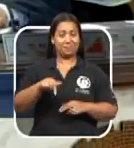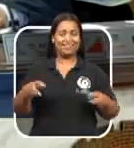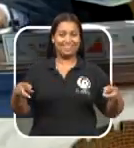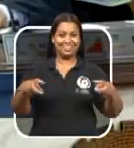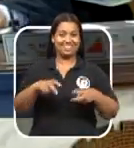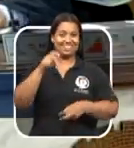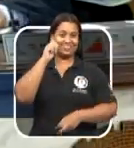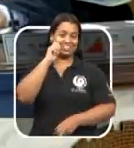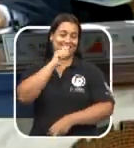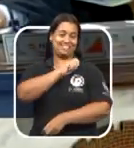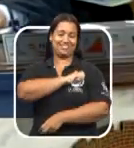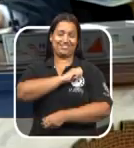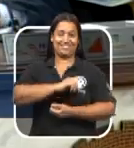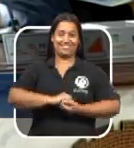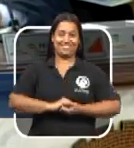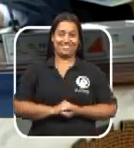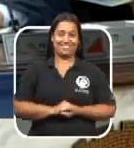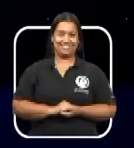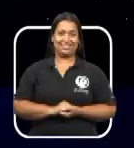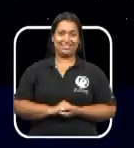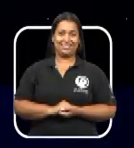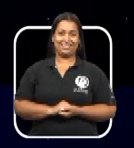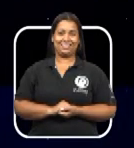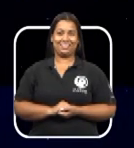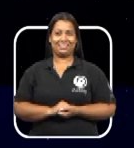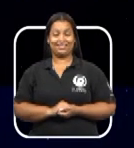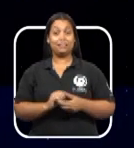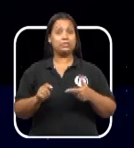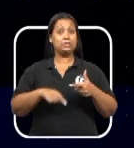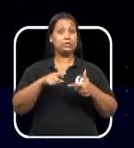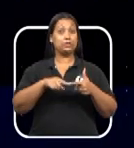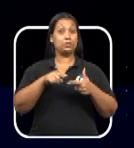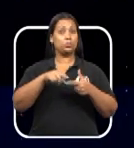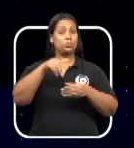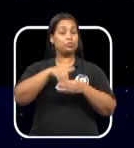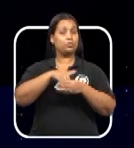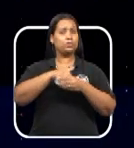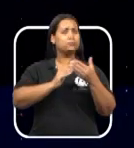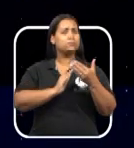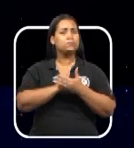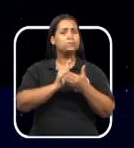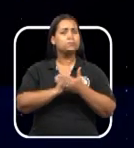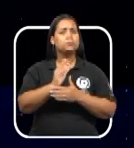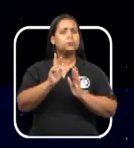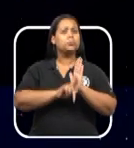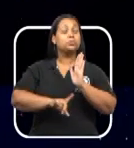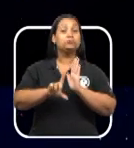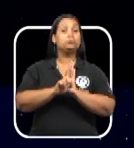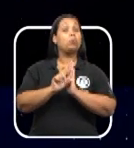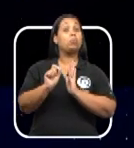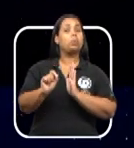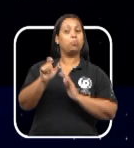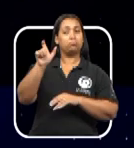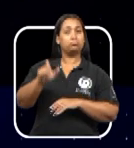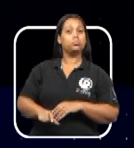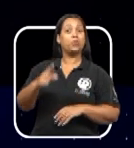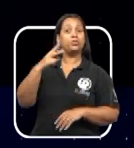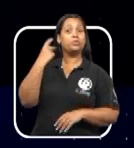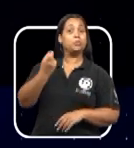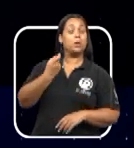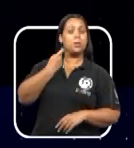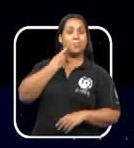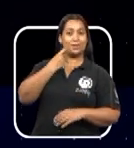Municipal de São José do Rio Preto. Em segundo turno, foi aprovado o projeto de lei do vereador Celso Peixão.